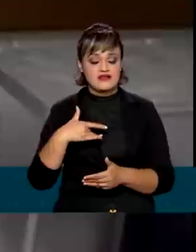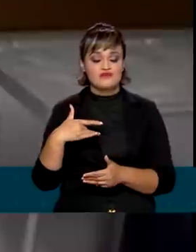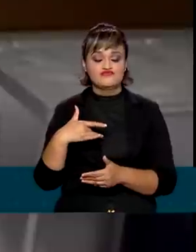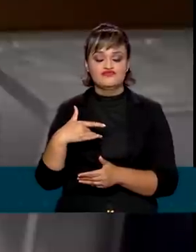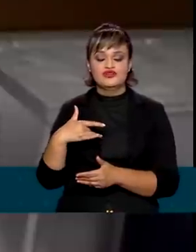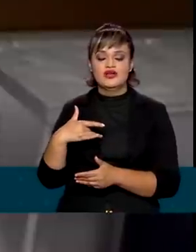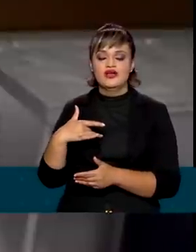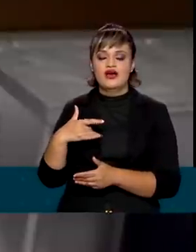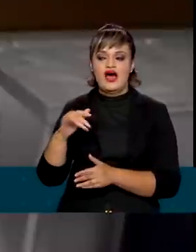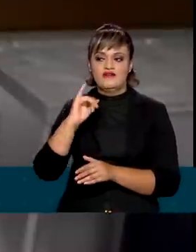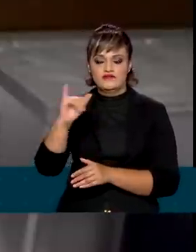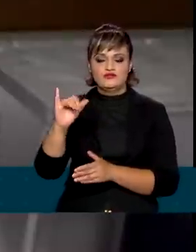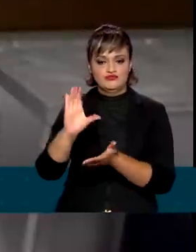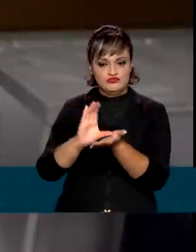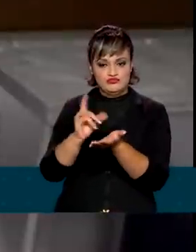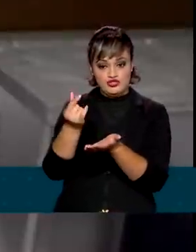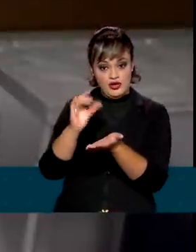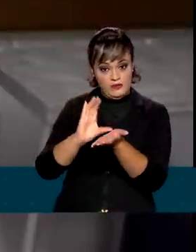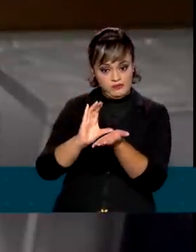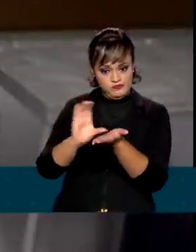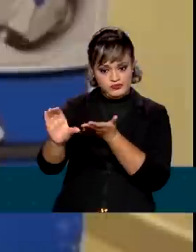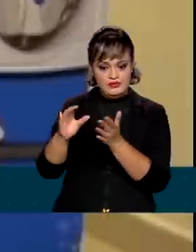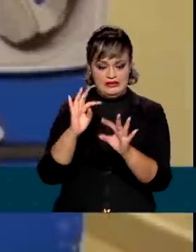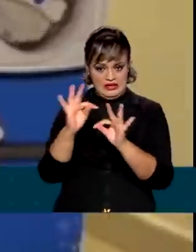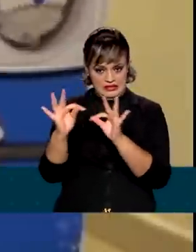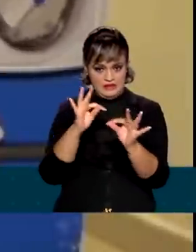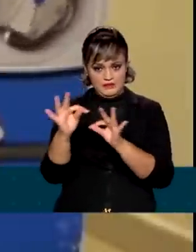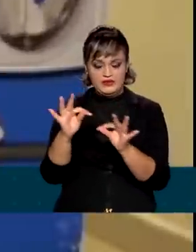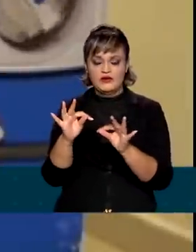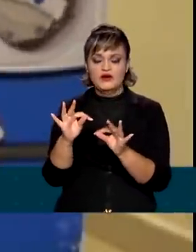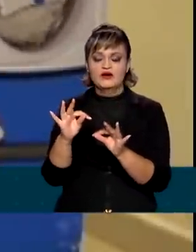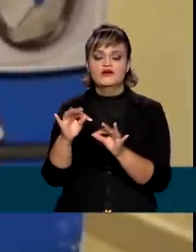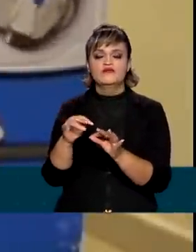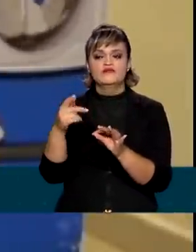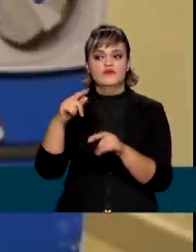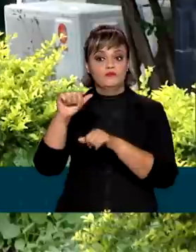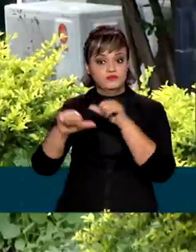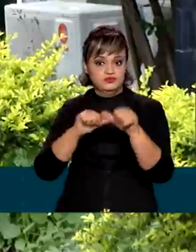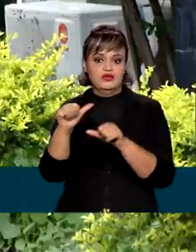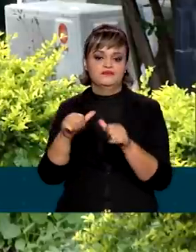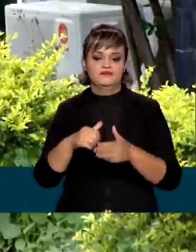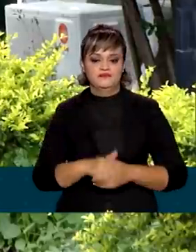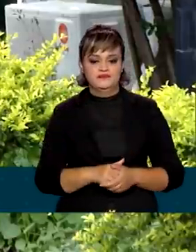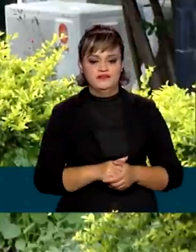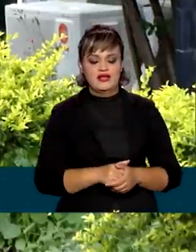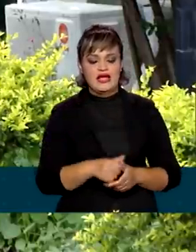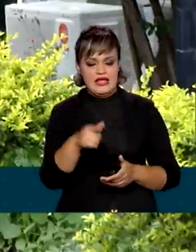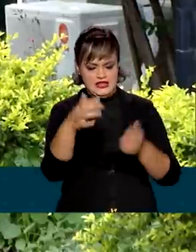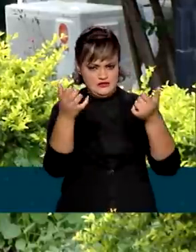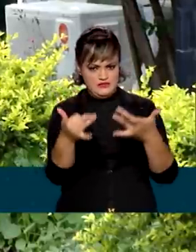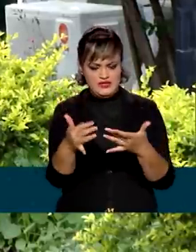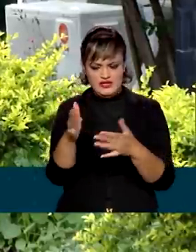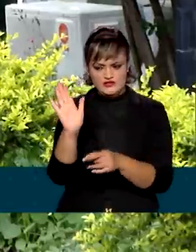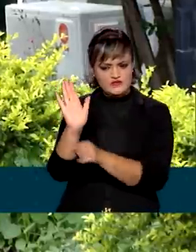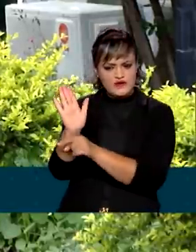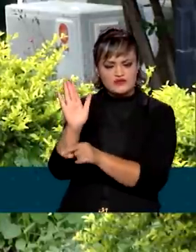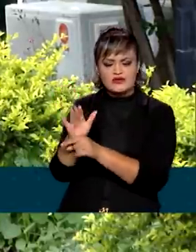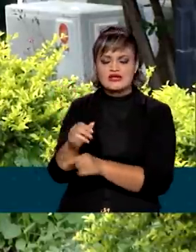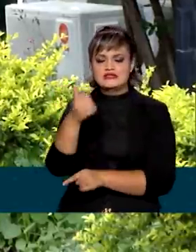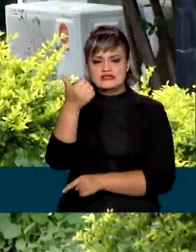unidades de saúde para este tipo de tratamento vão ser reajustados. A medida beneficia cerca de